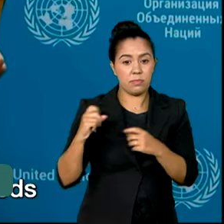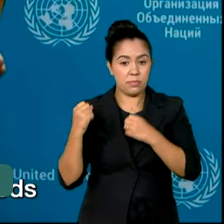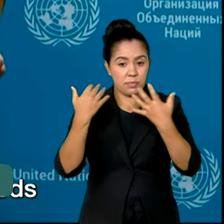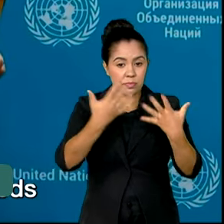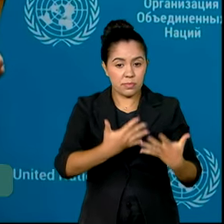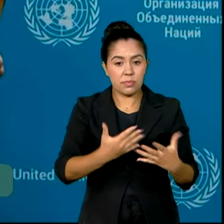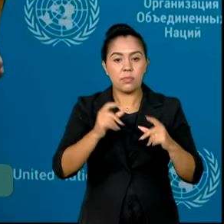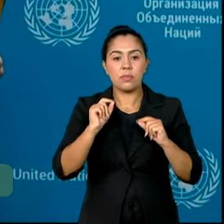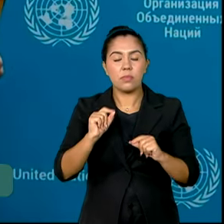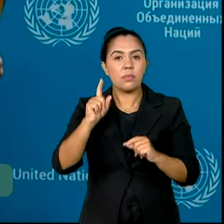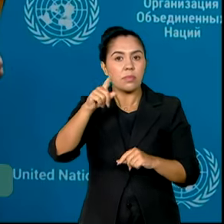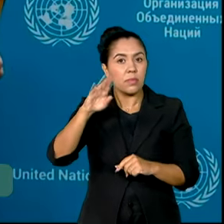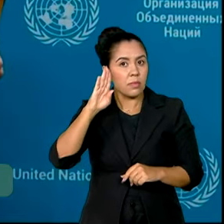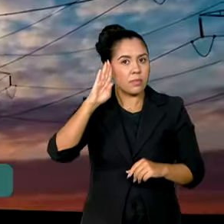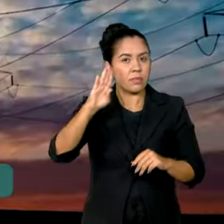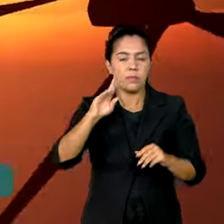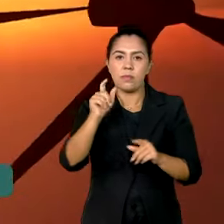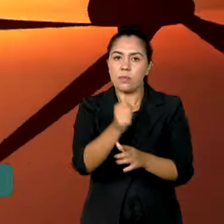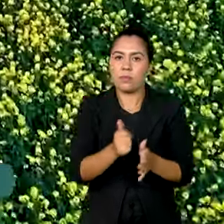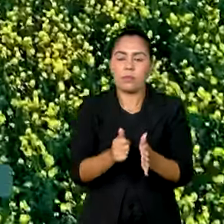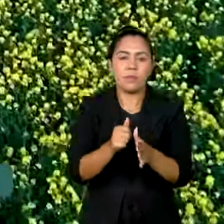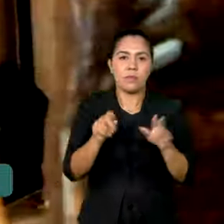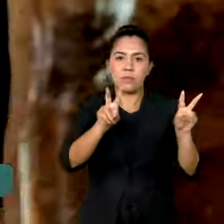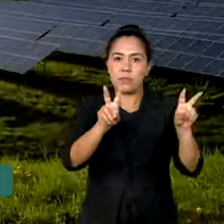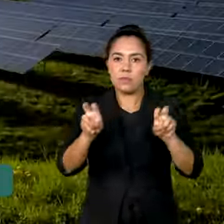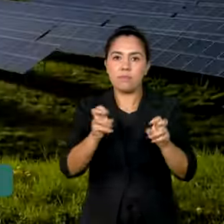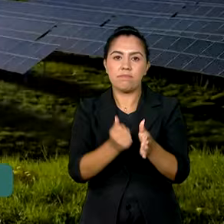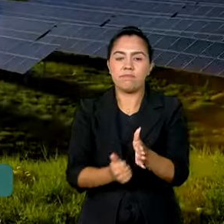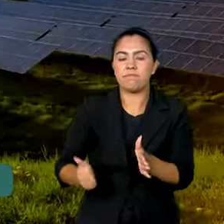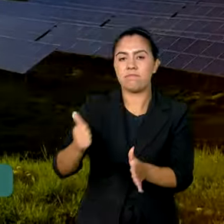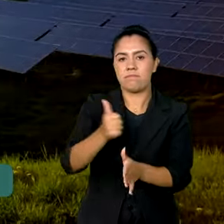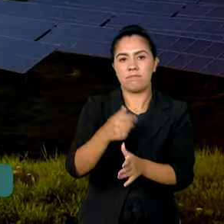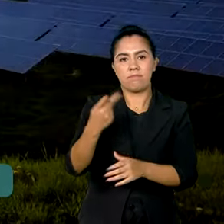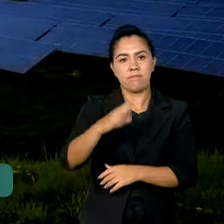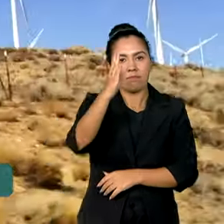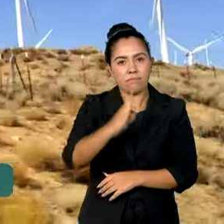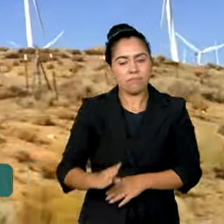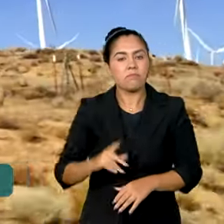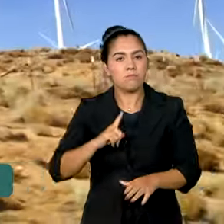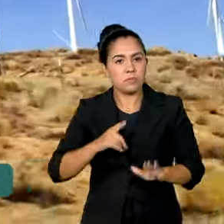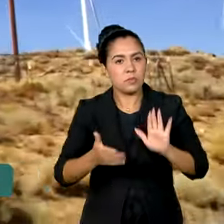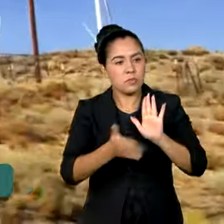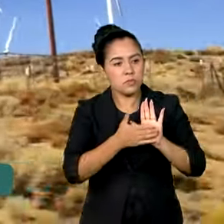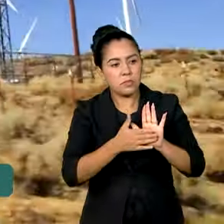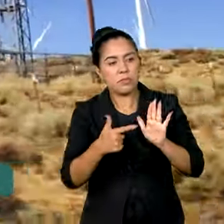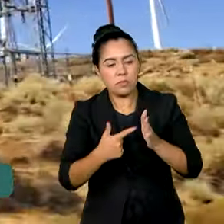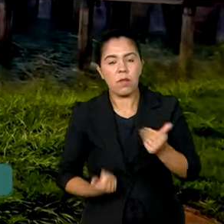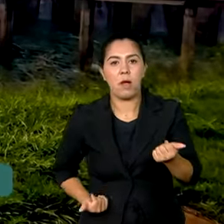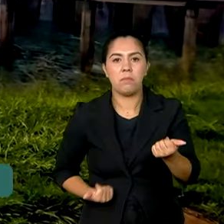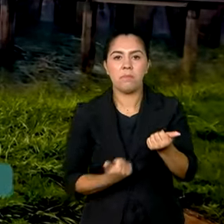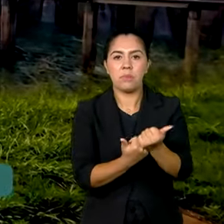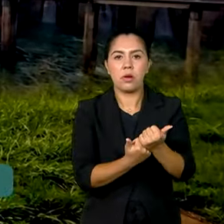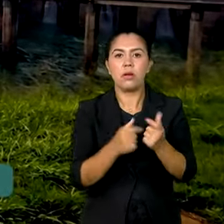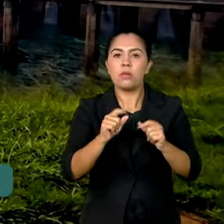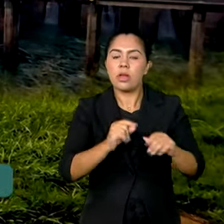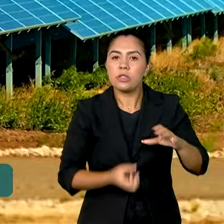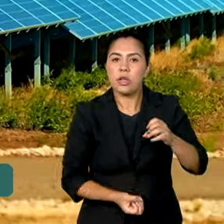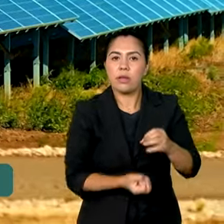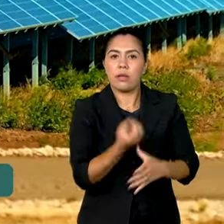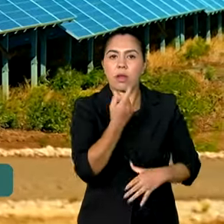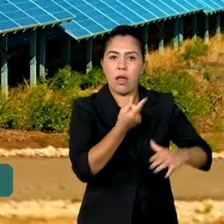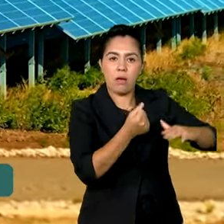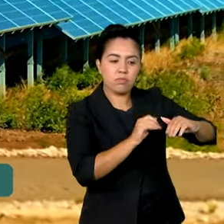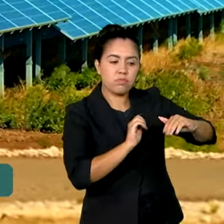das prioridades do governo brasileiro e, por isso, ele apoia a proposta de criação de um fundo global de transição